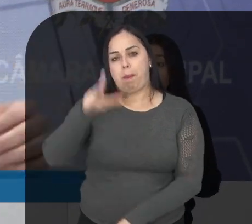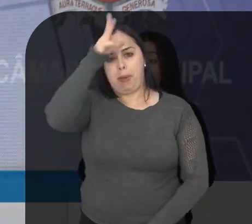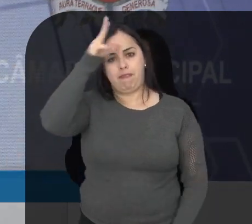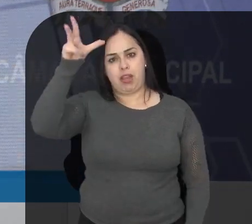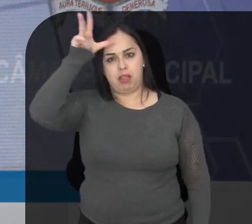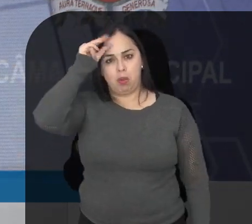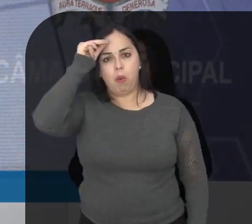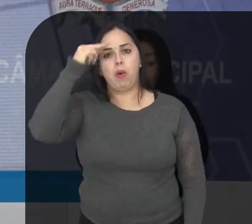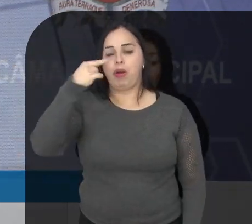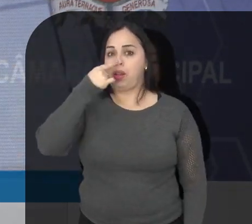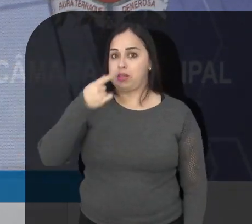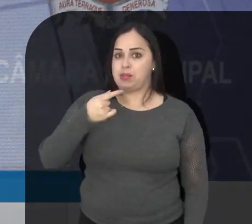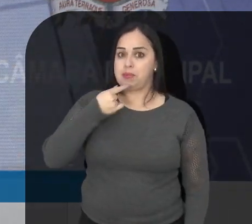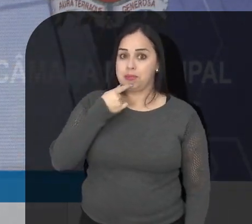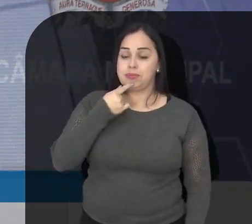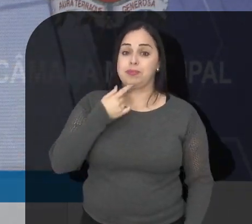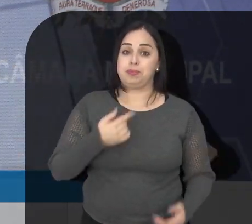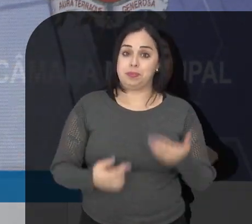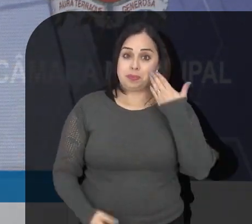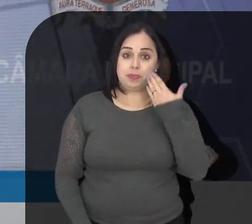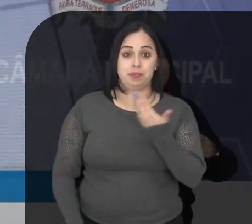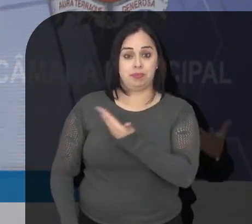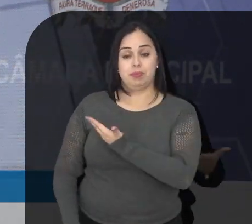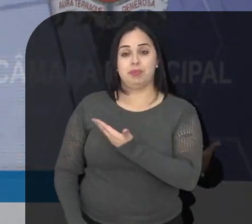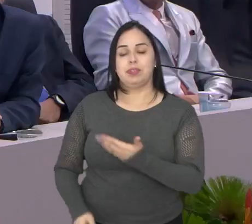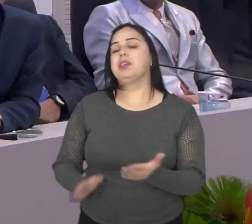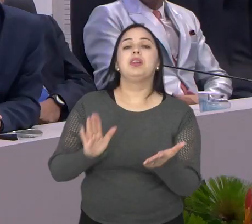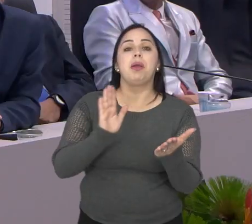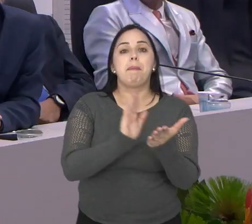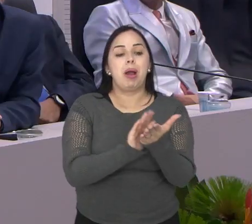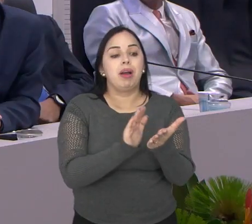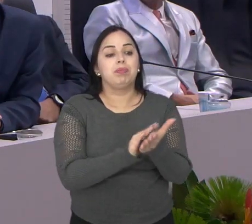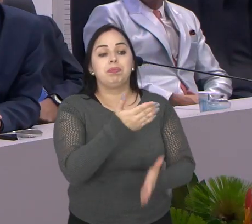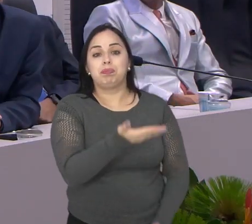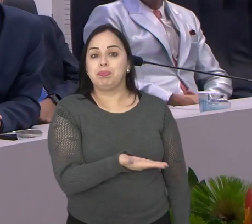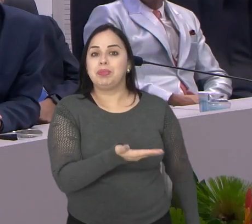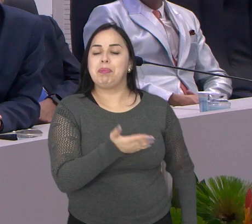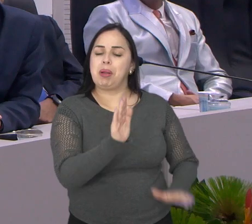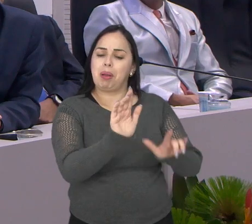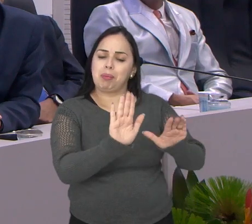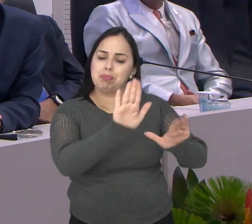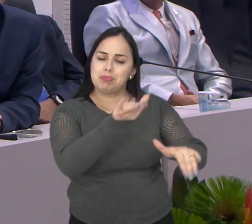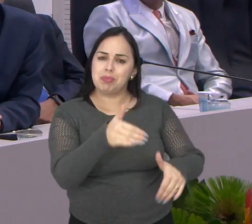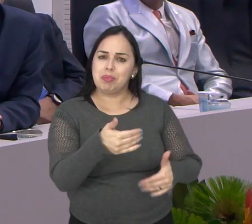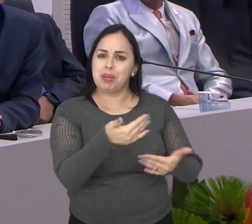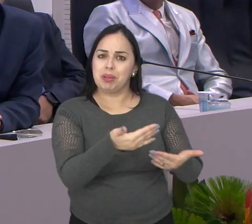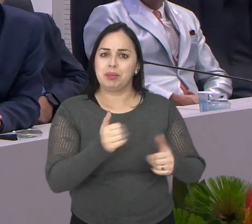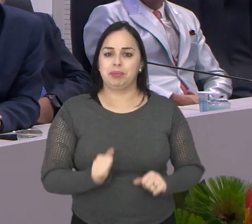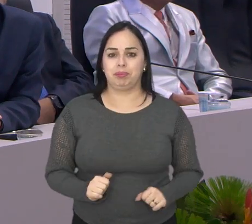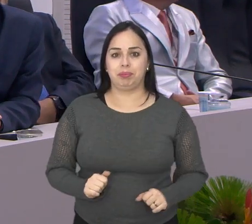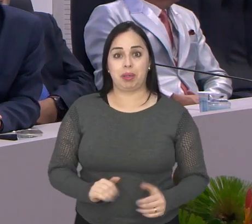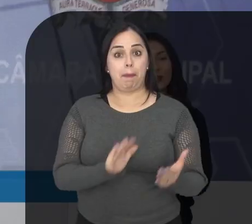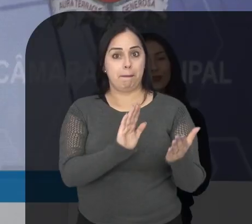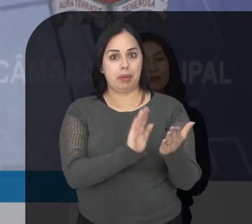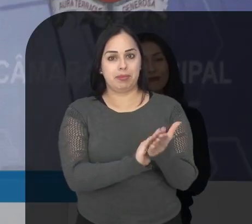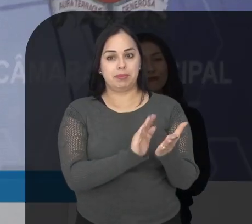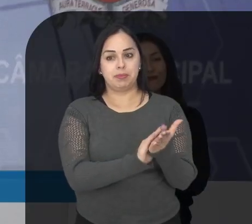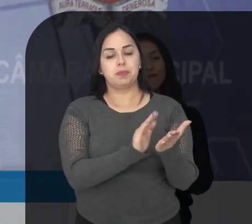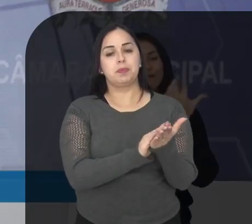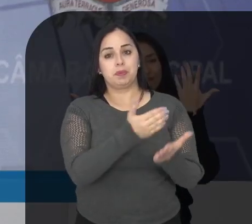prefeito de São José dos Campos, Anderson Farias, que parabenizou o pastor pela homenagem recebida.